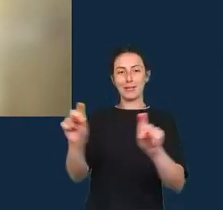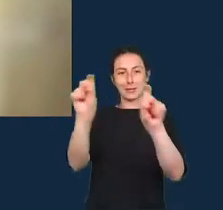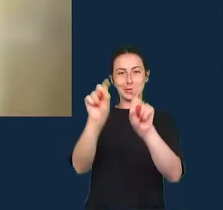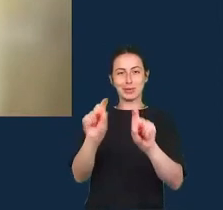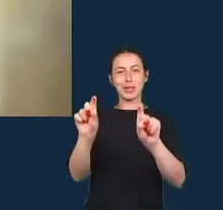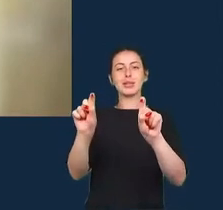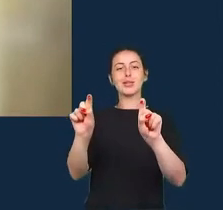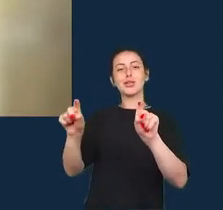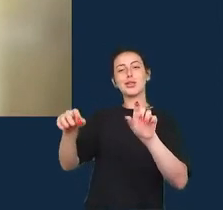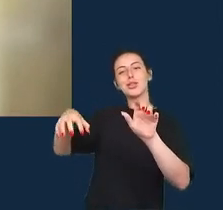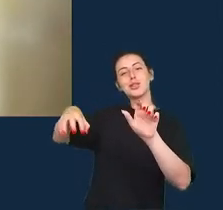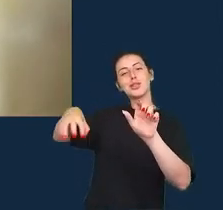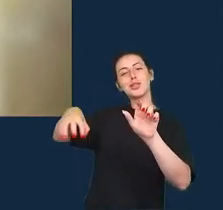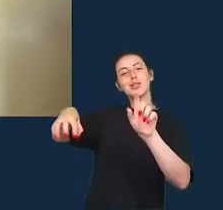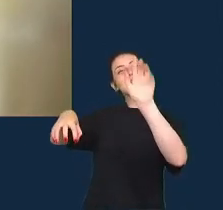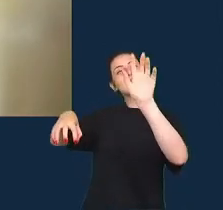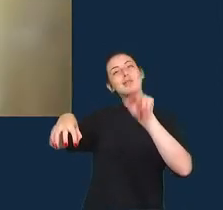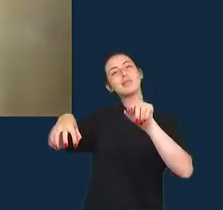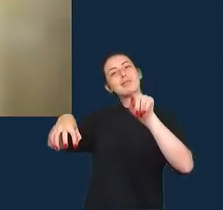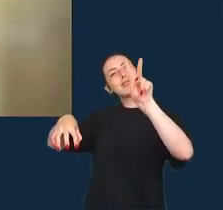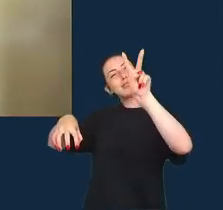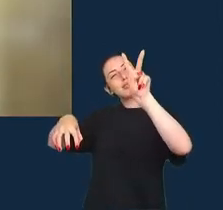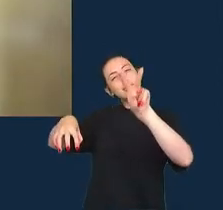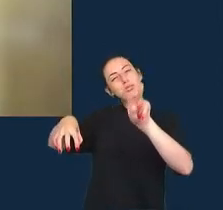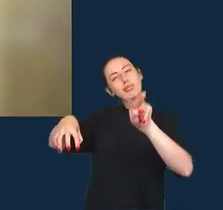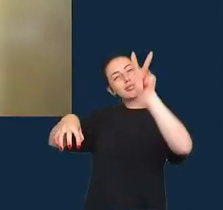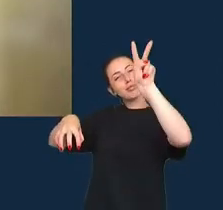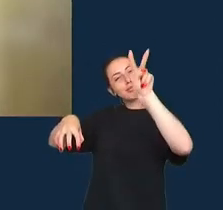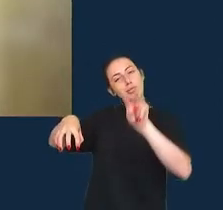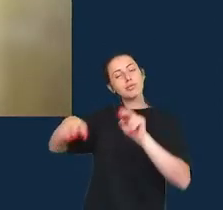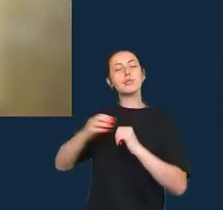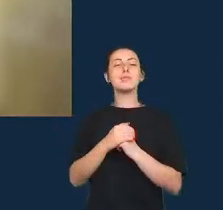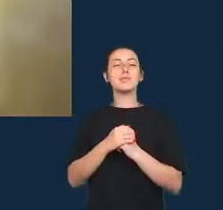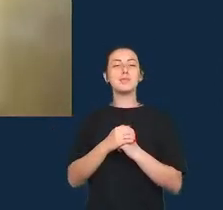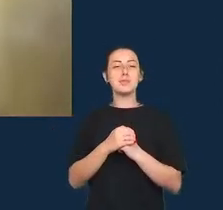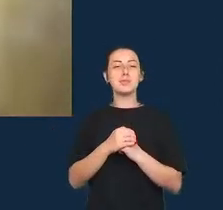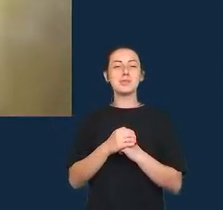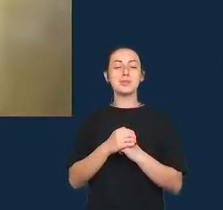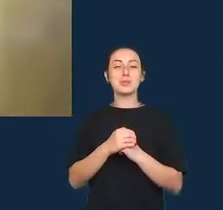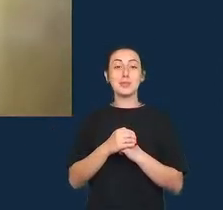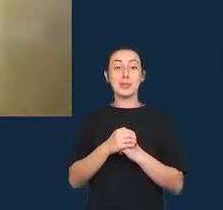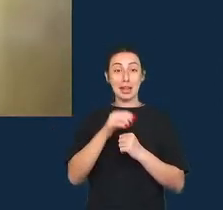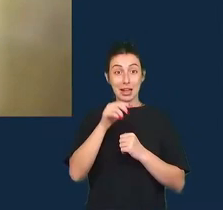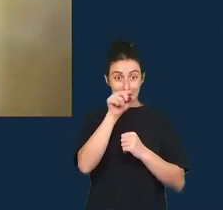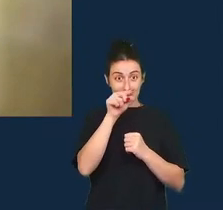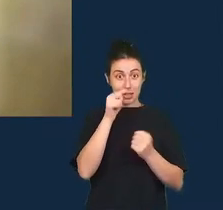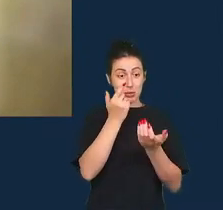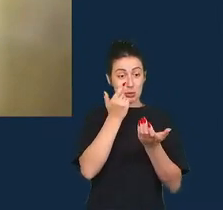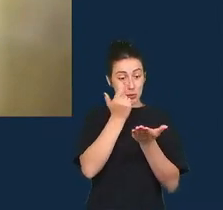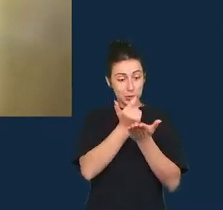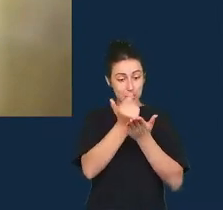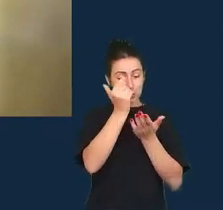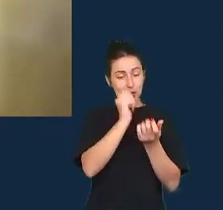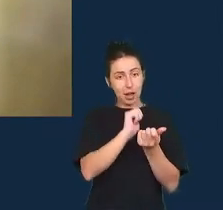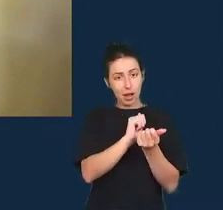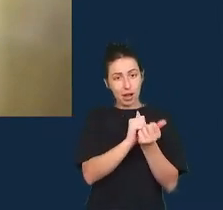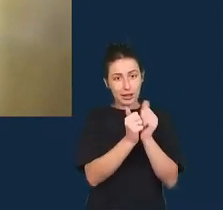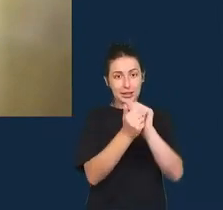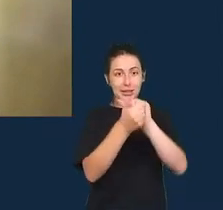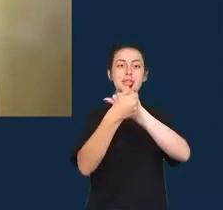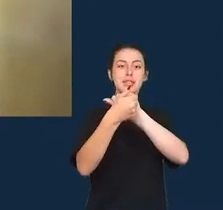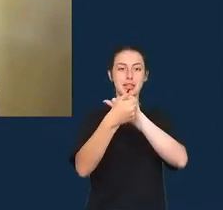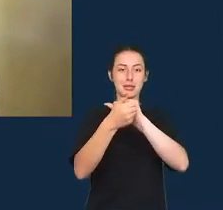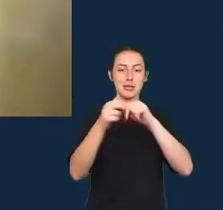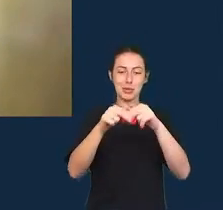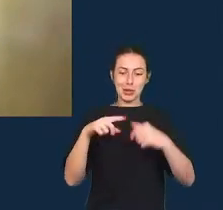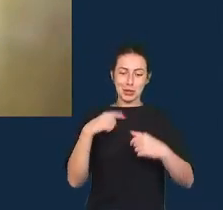criado e as redações acabam se adaptando isso levou a muitas transformações e como eu falei antes o trabalho que fazemos